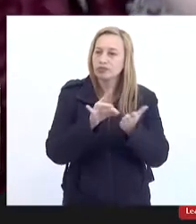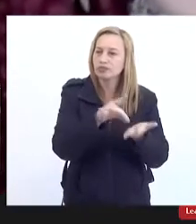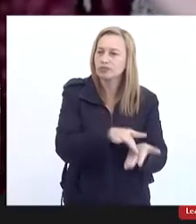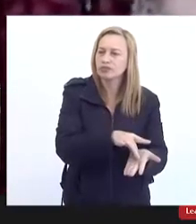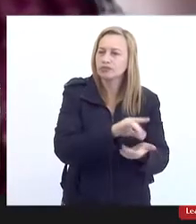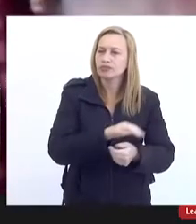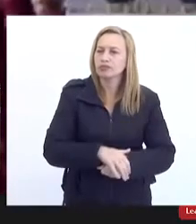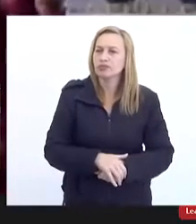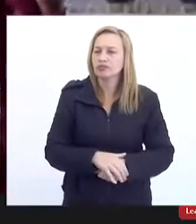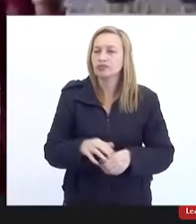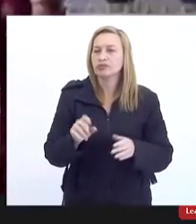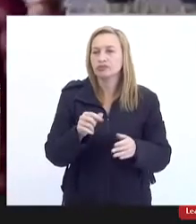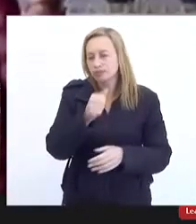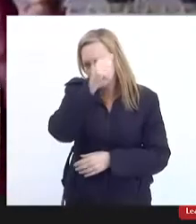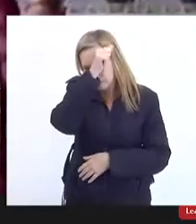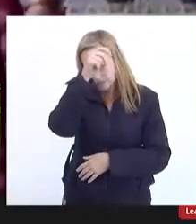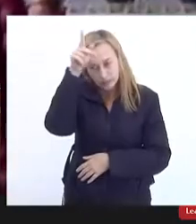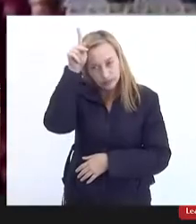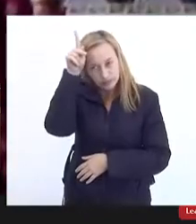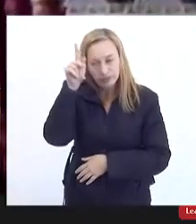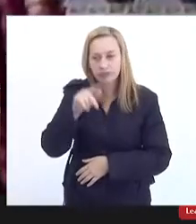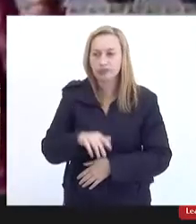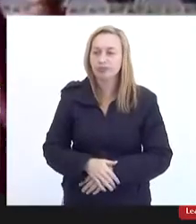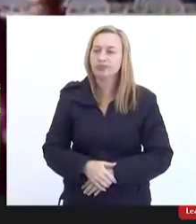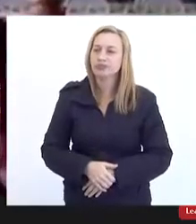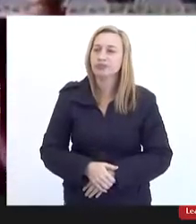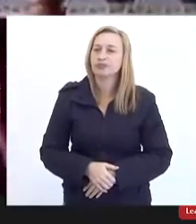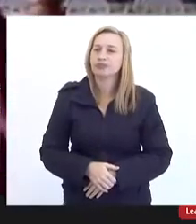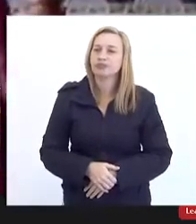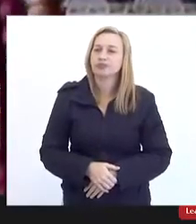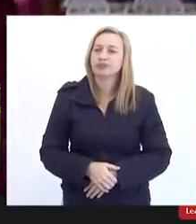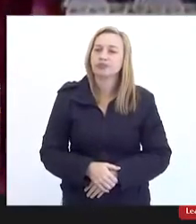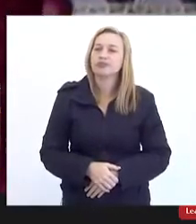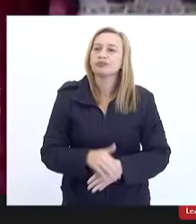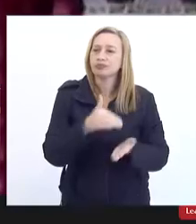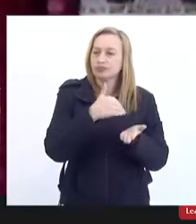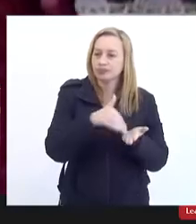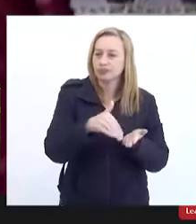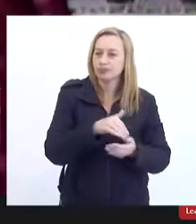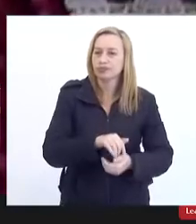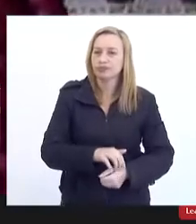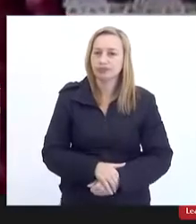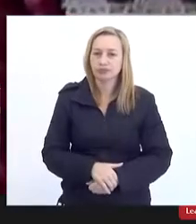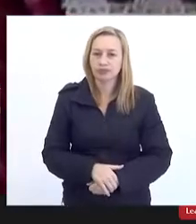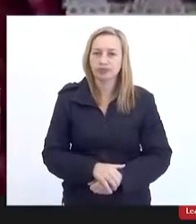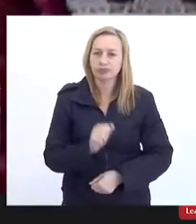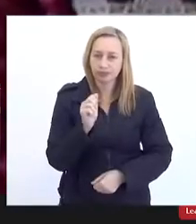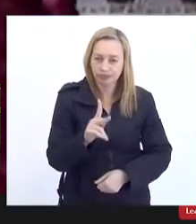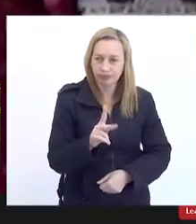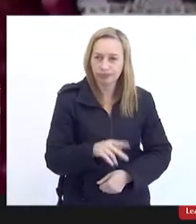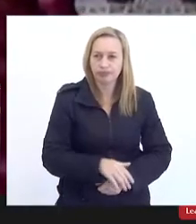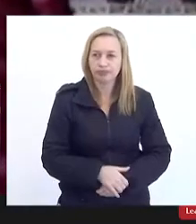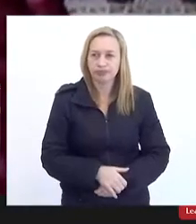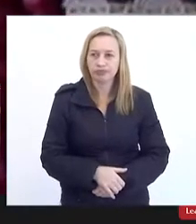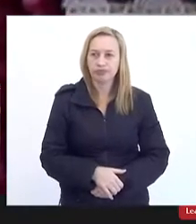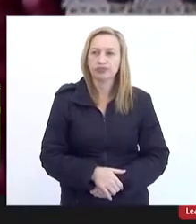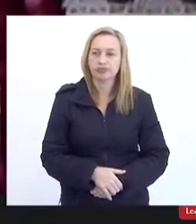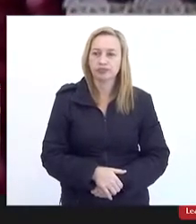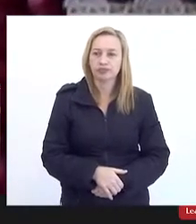a prefeitura e as secretarias ok então